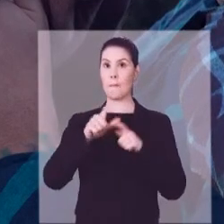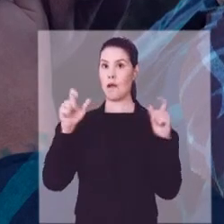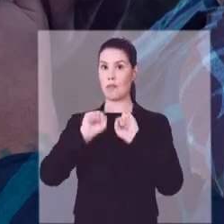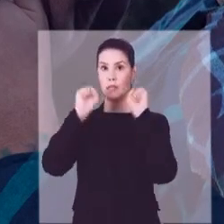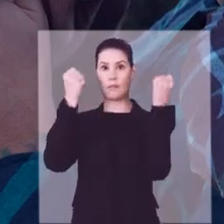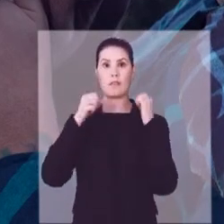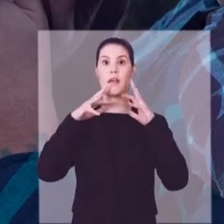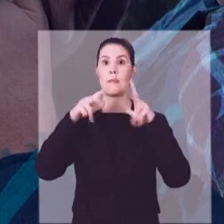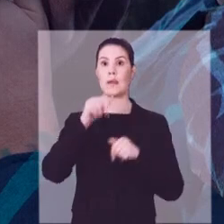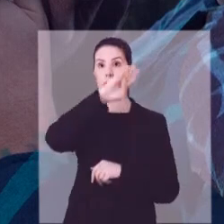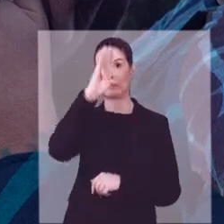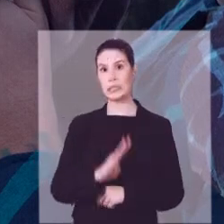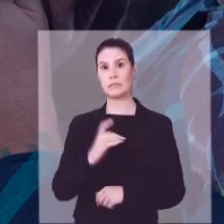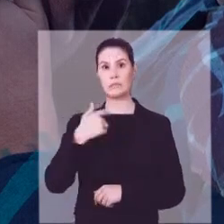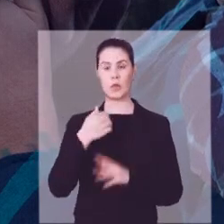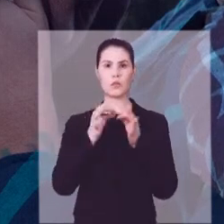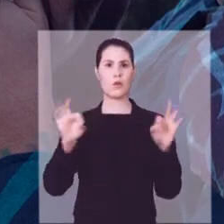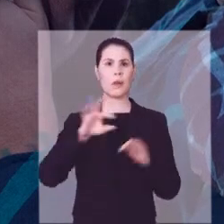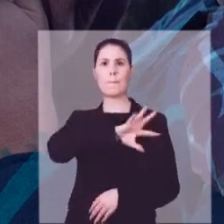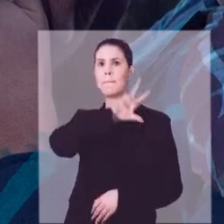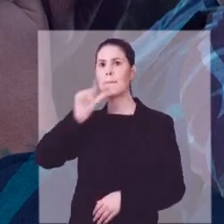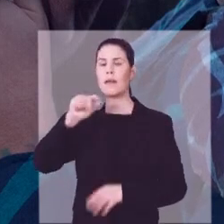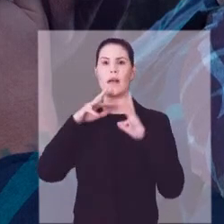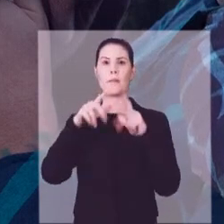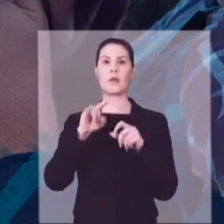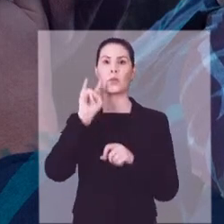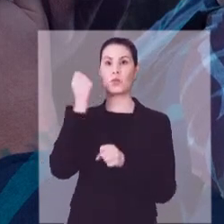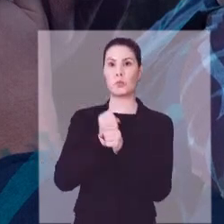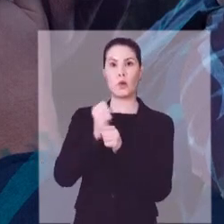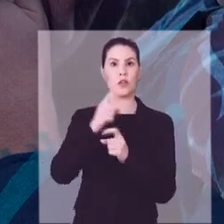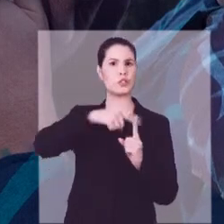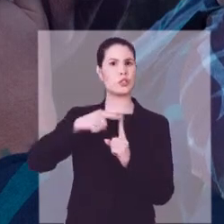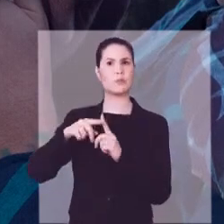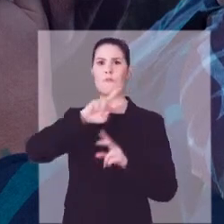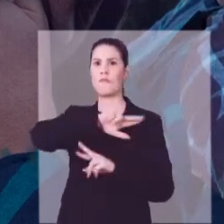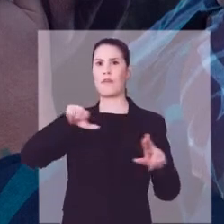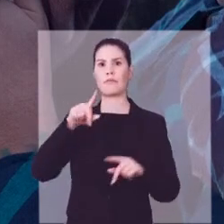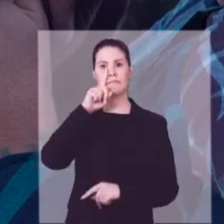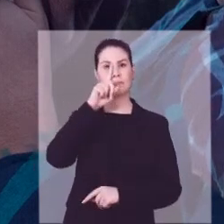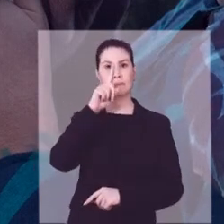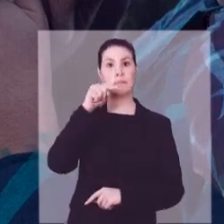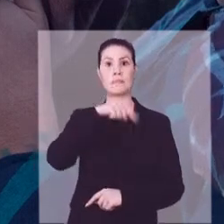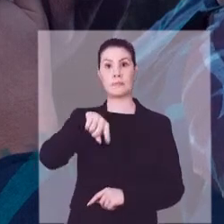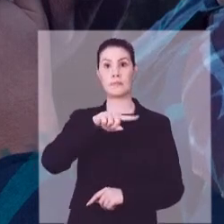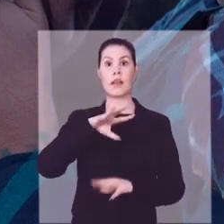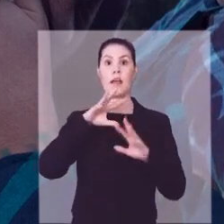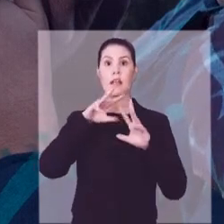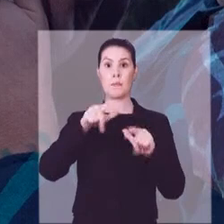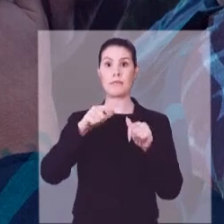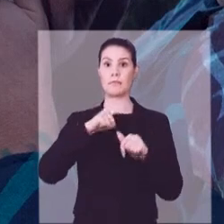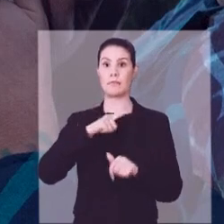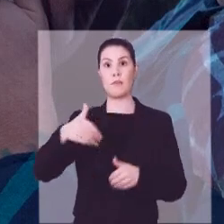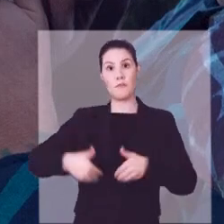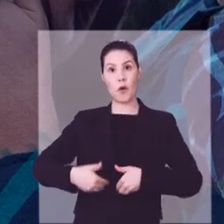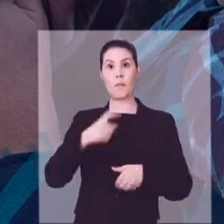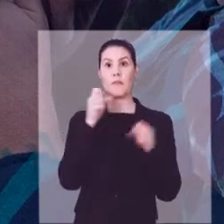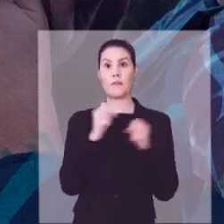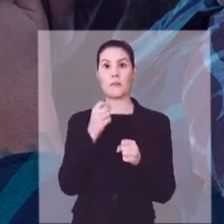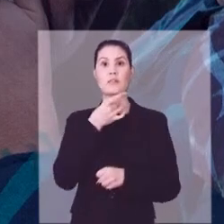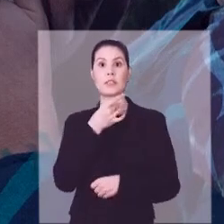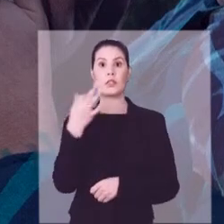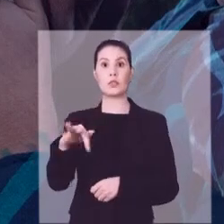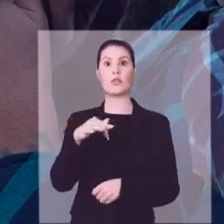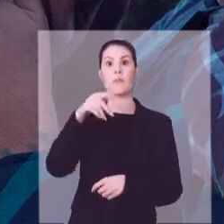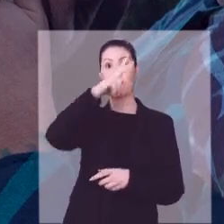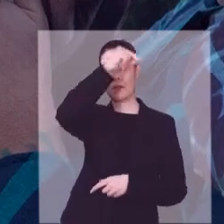protetor de animais do Brasil. Salvei milhares de animais nos últimos anos de todos os tipos de crimes. Os animais têm fome, frio, sede